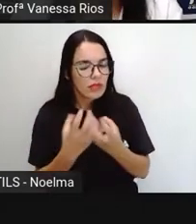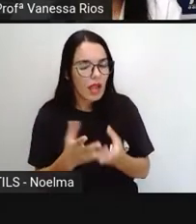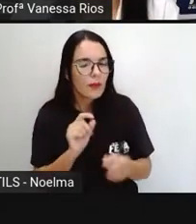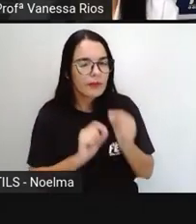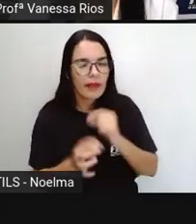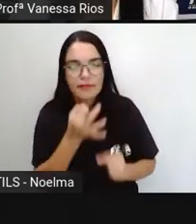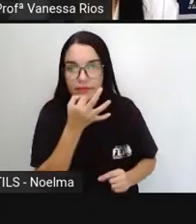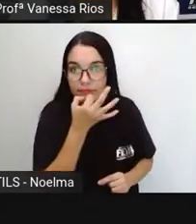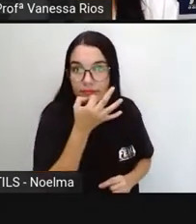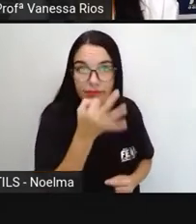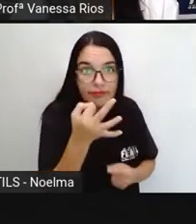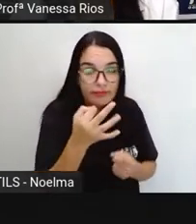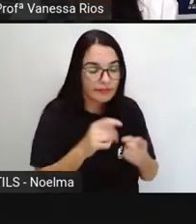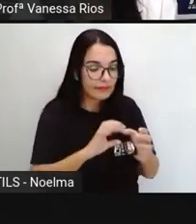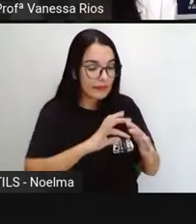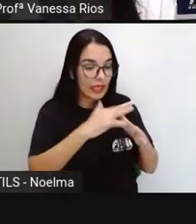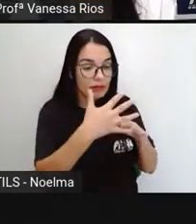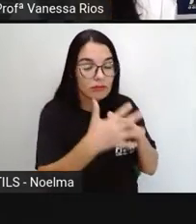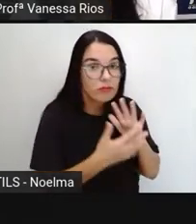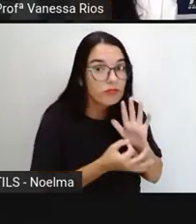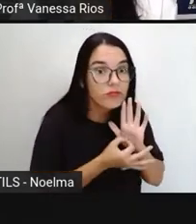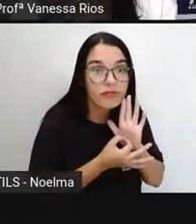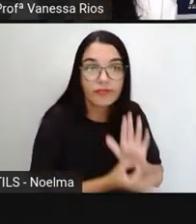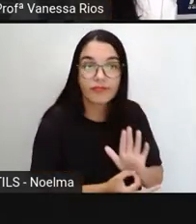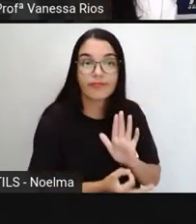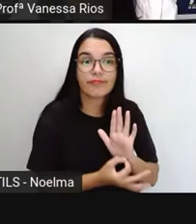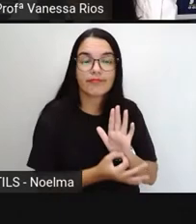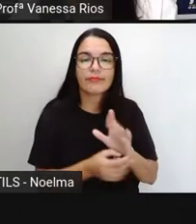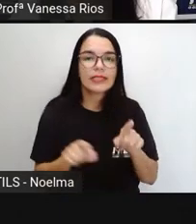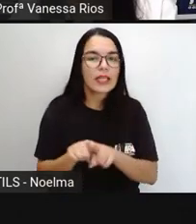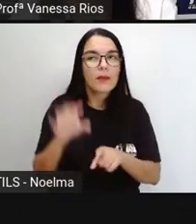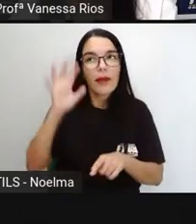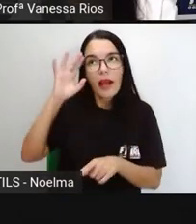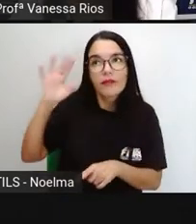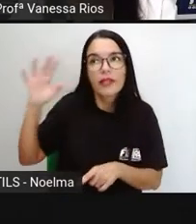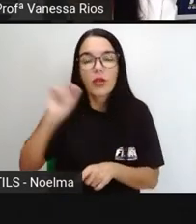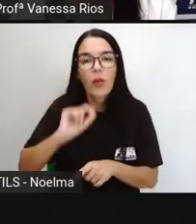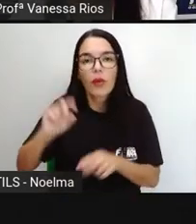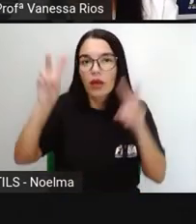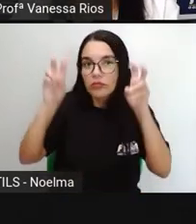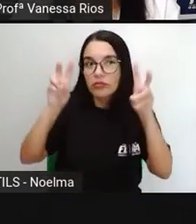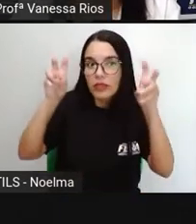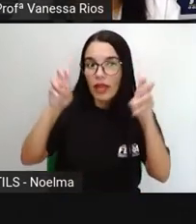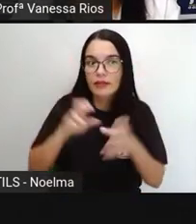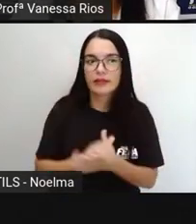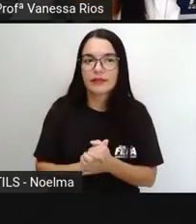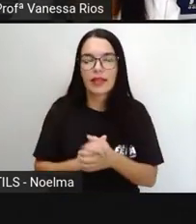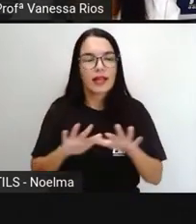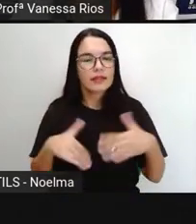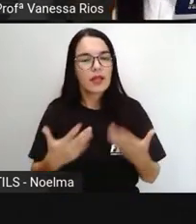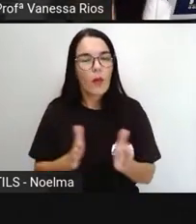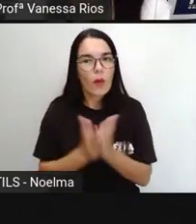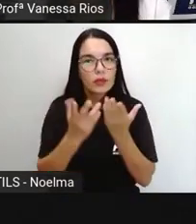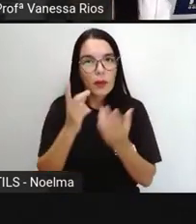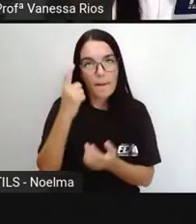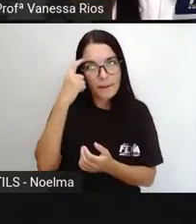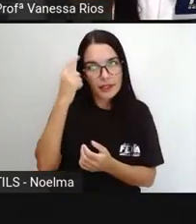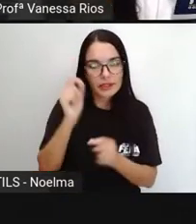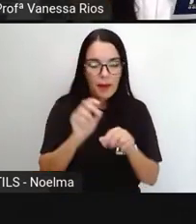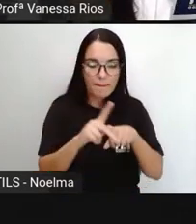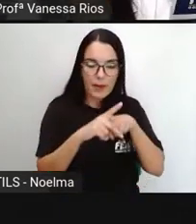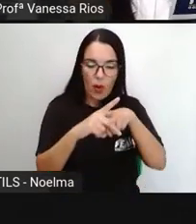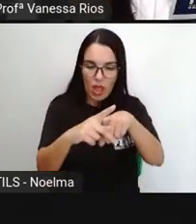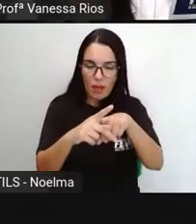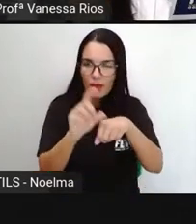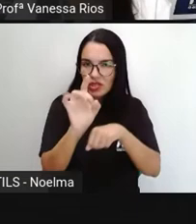crítico, fazer a gente refletir sobre diversos assuntos. Então, quando a gente pensa num poema, a gente não vai